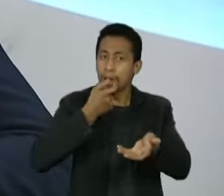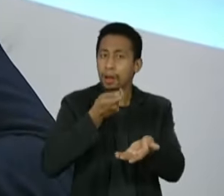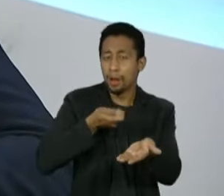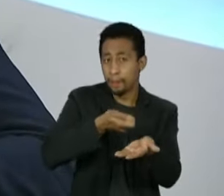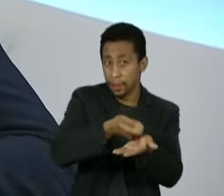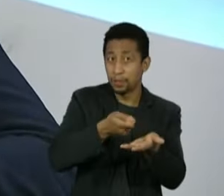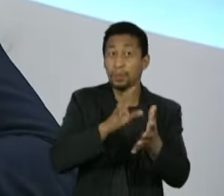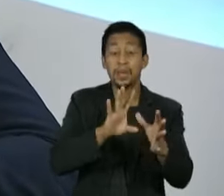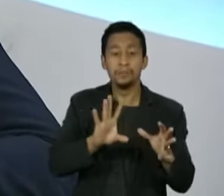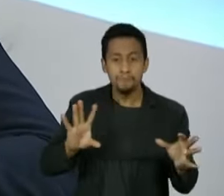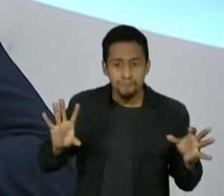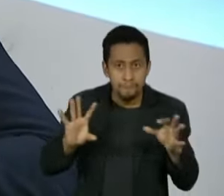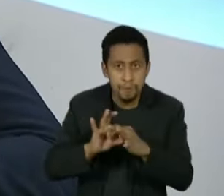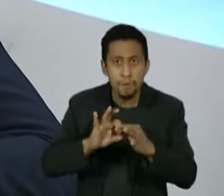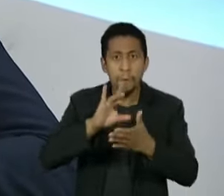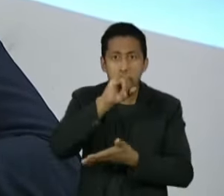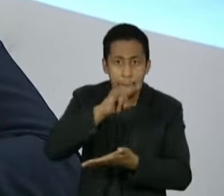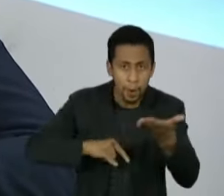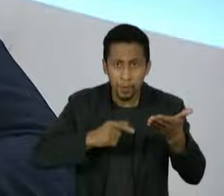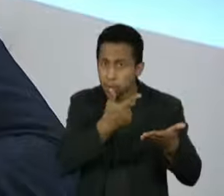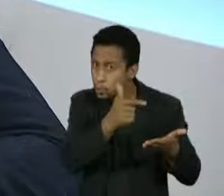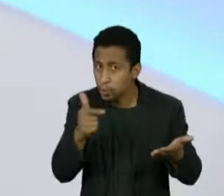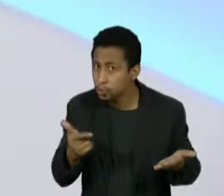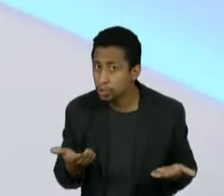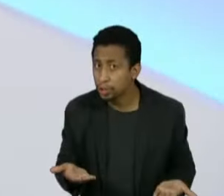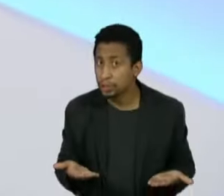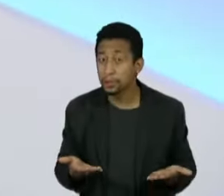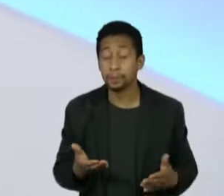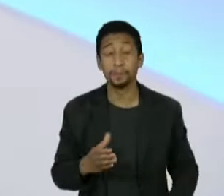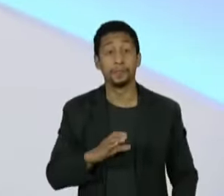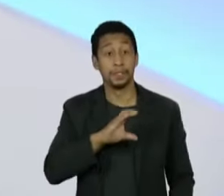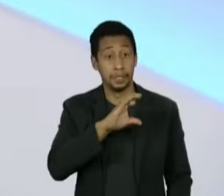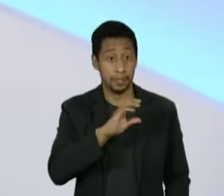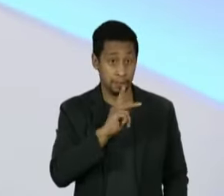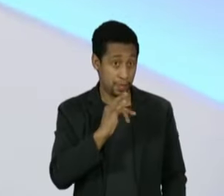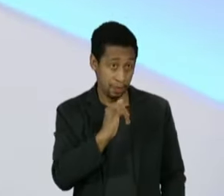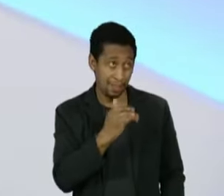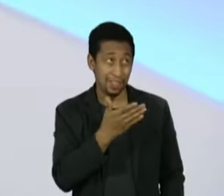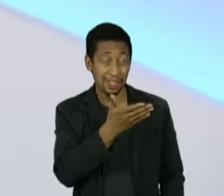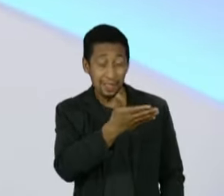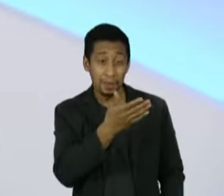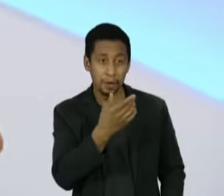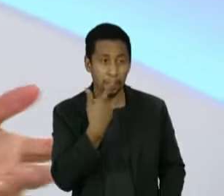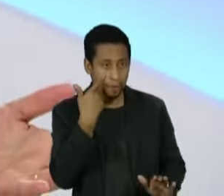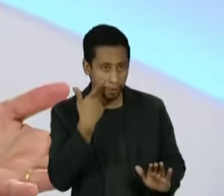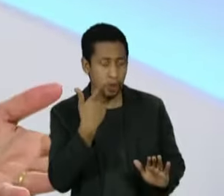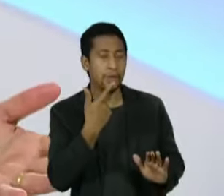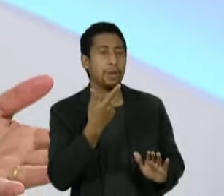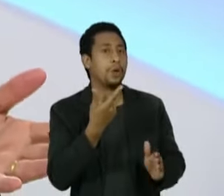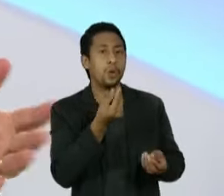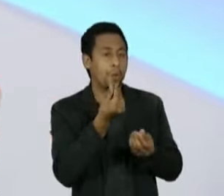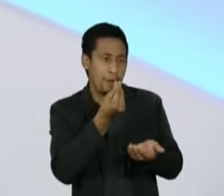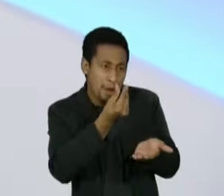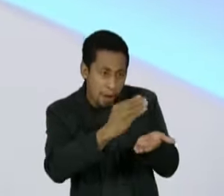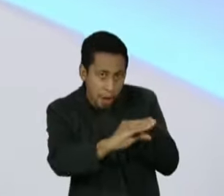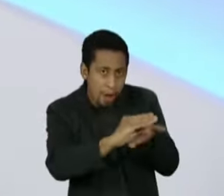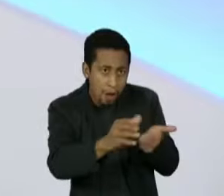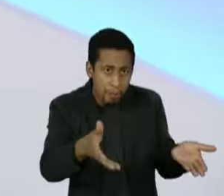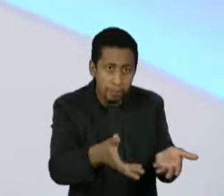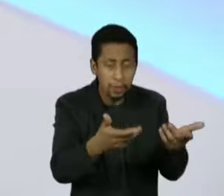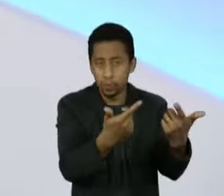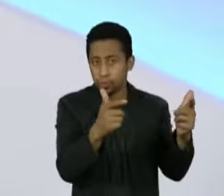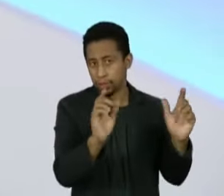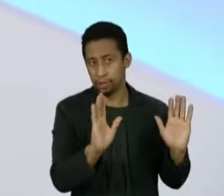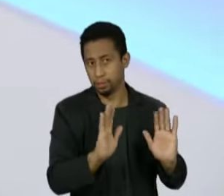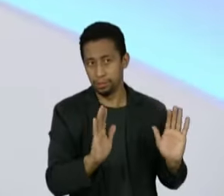detectados na apuração da CPI? Do seu ponto de vista de determinação de condutas ou de financiamento de condutas, não. Você